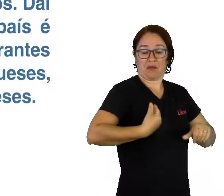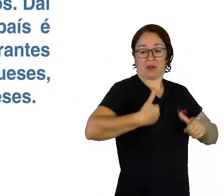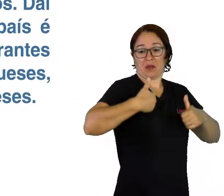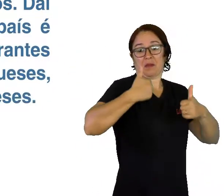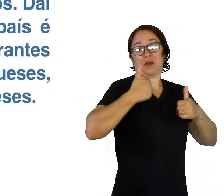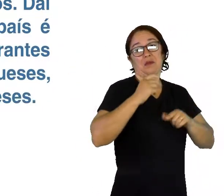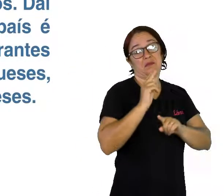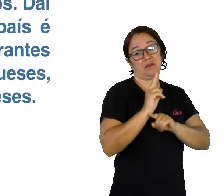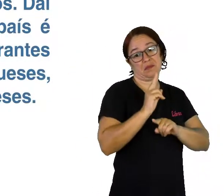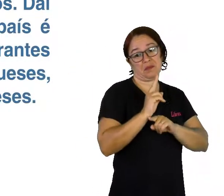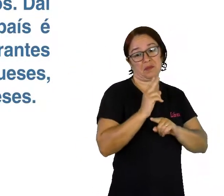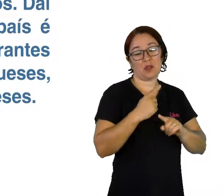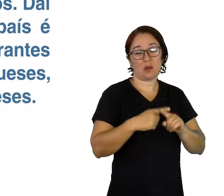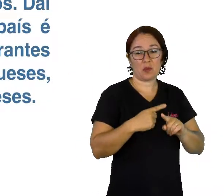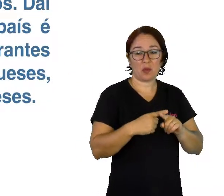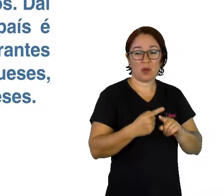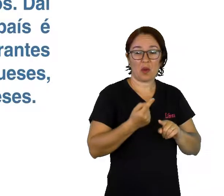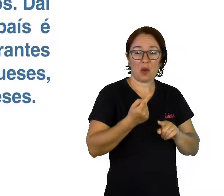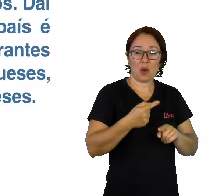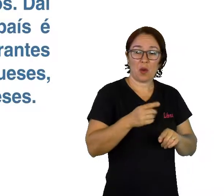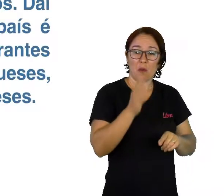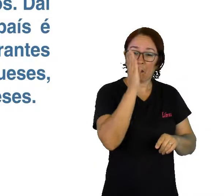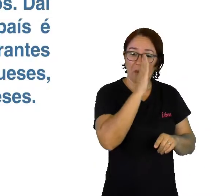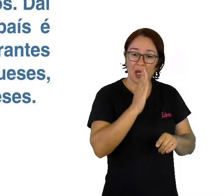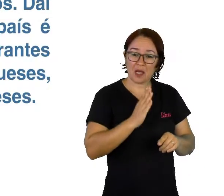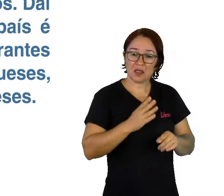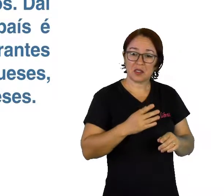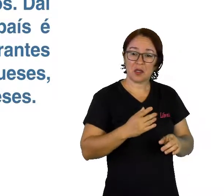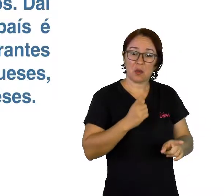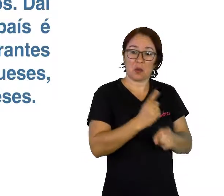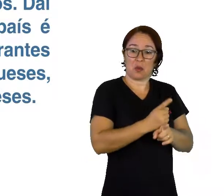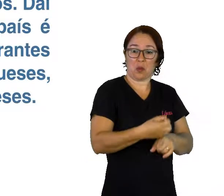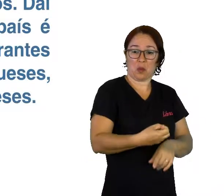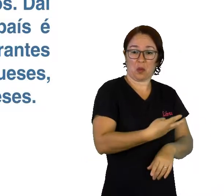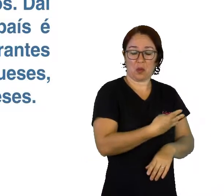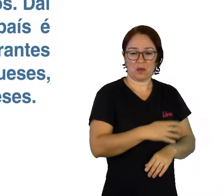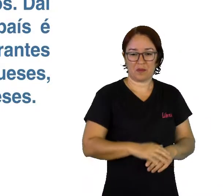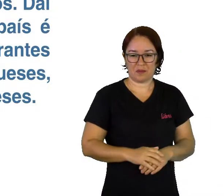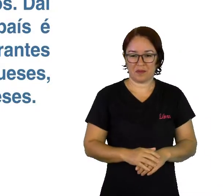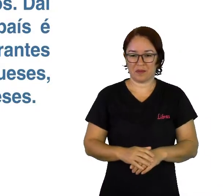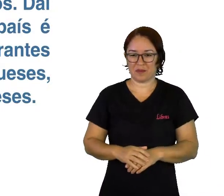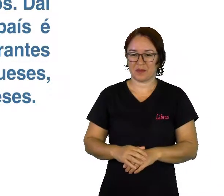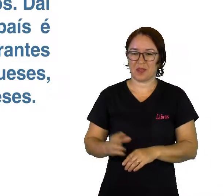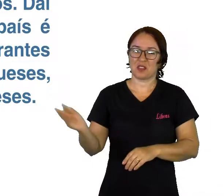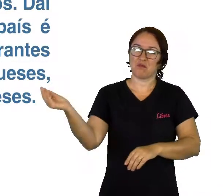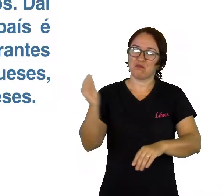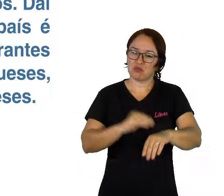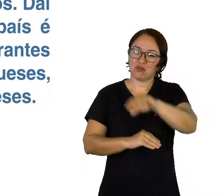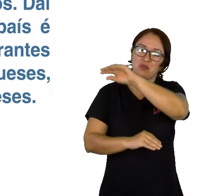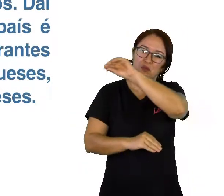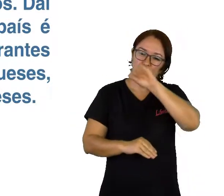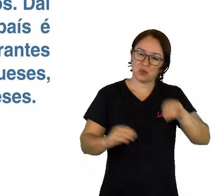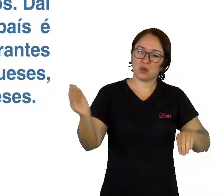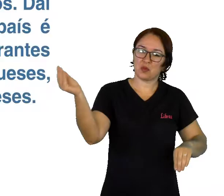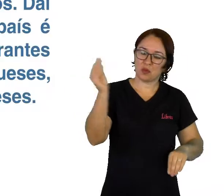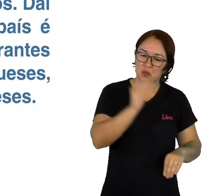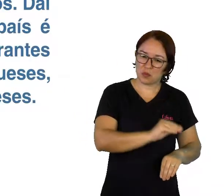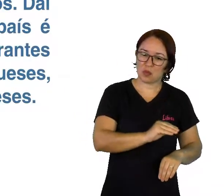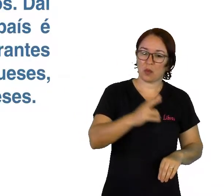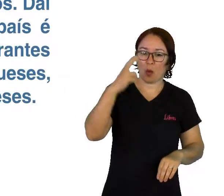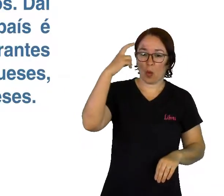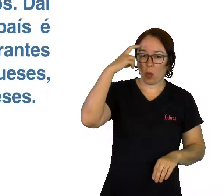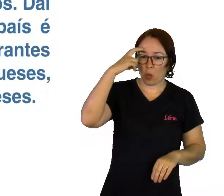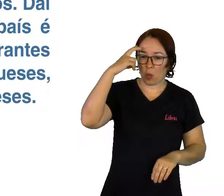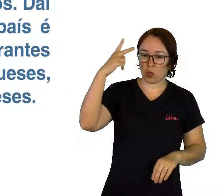chegaram também seus sonhos, sua cultura e um modo de ser muito diferente do que estavam acostumados.